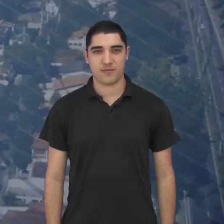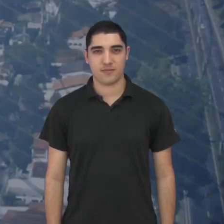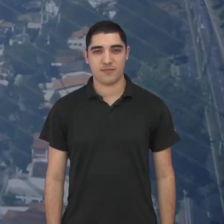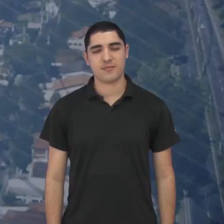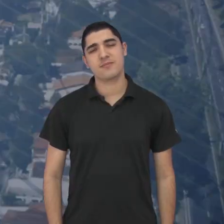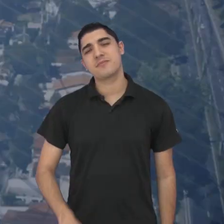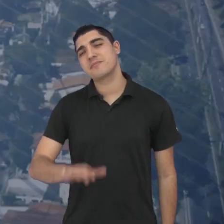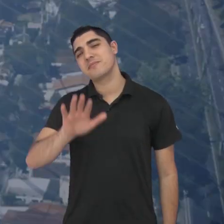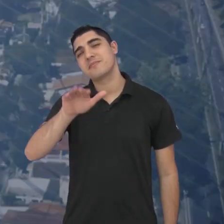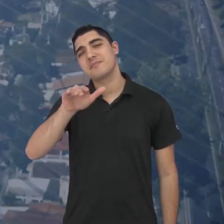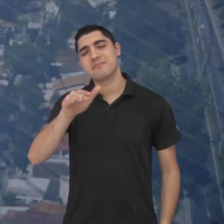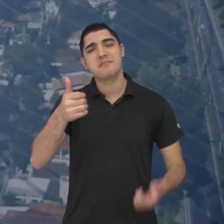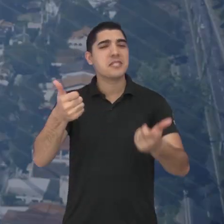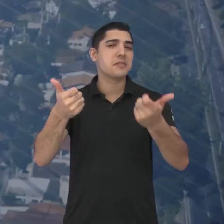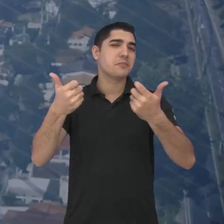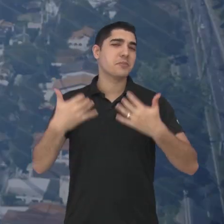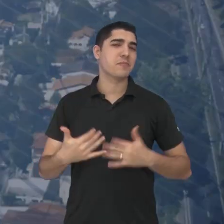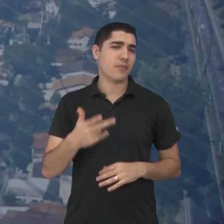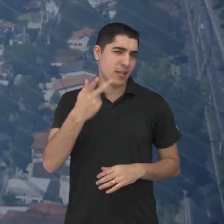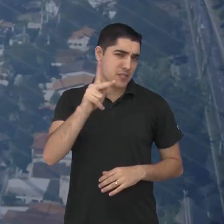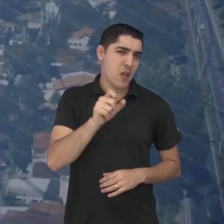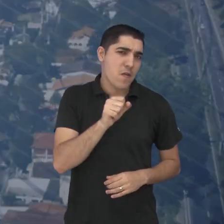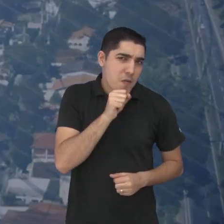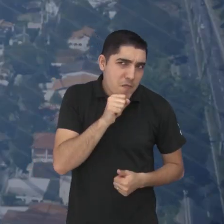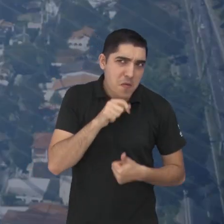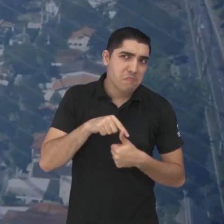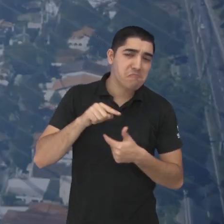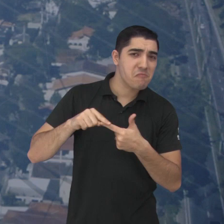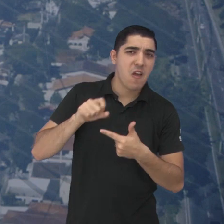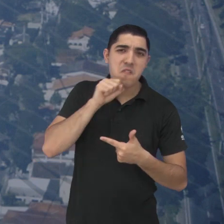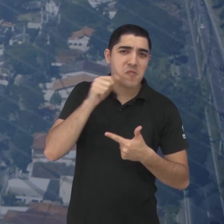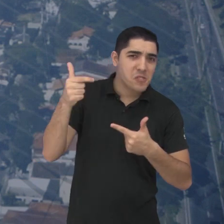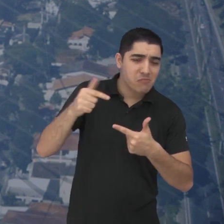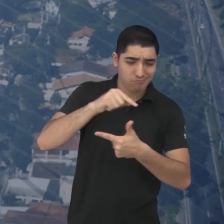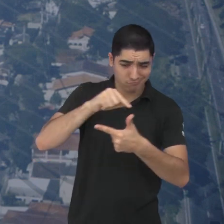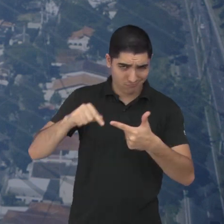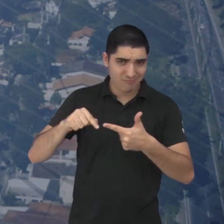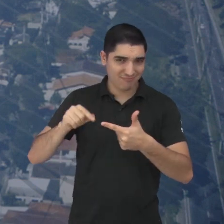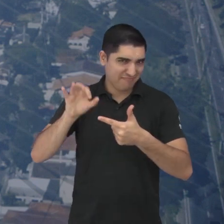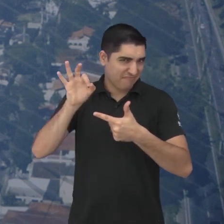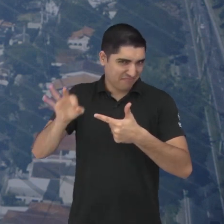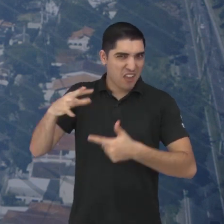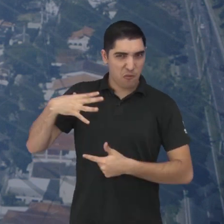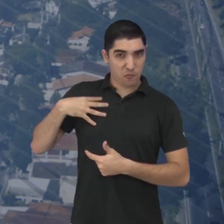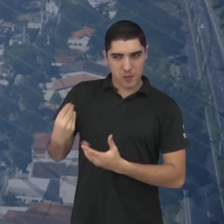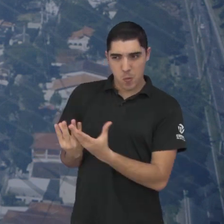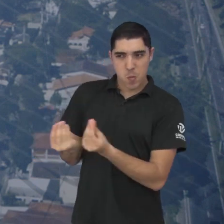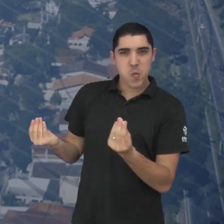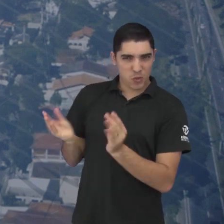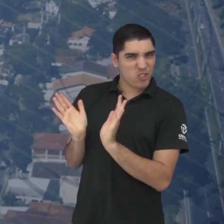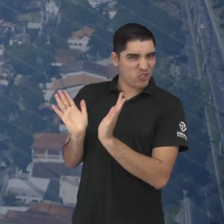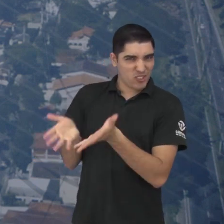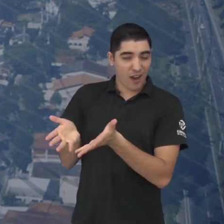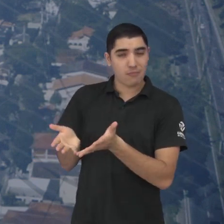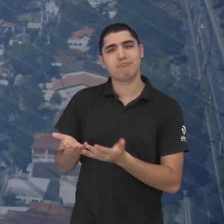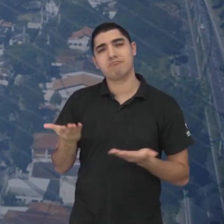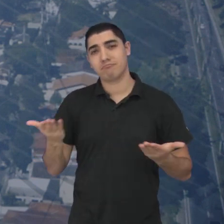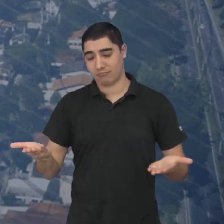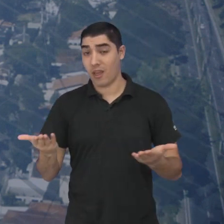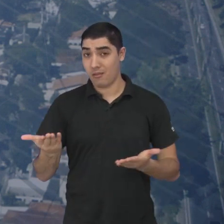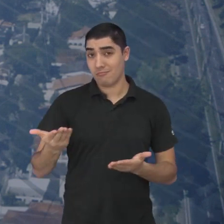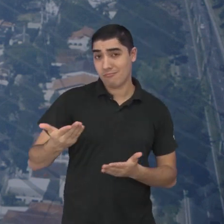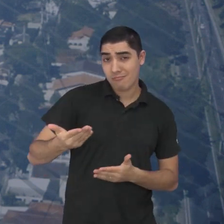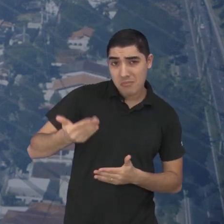Me diz uma coisa, seus bisavós e avós provavelmente tiveram muitos filhos, né? Essa ideia de procriar a